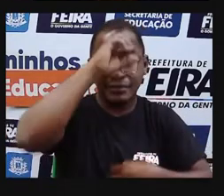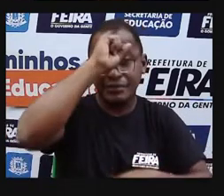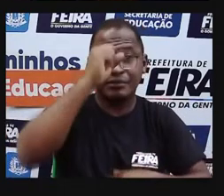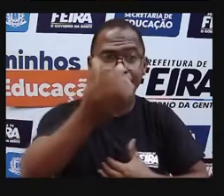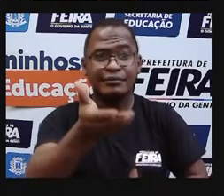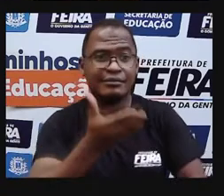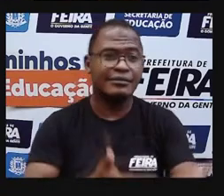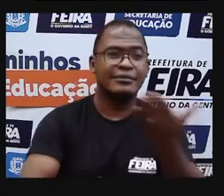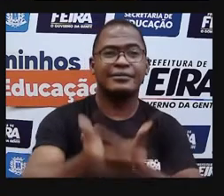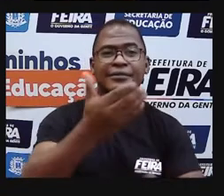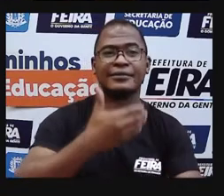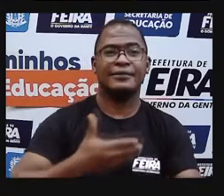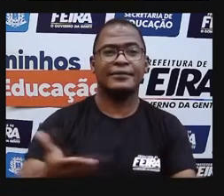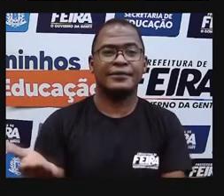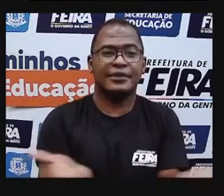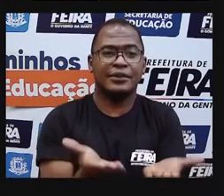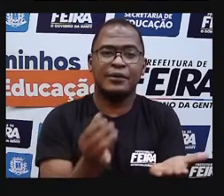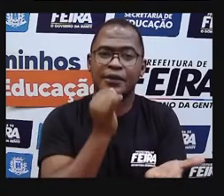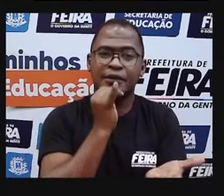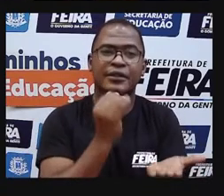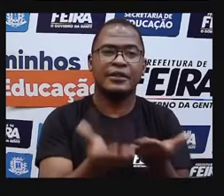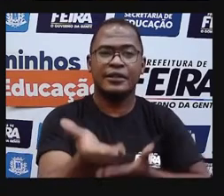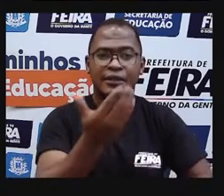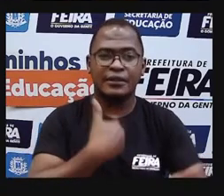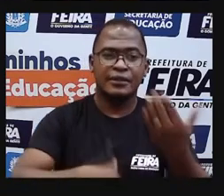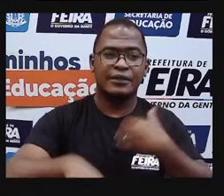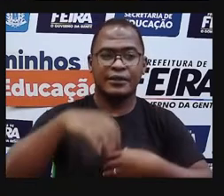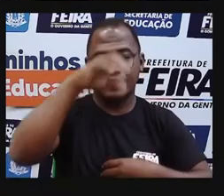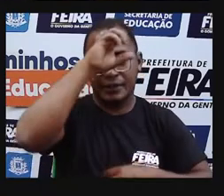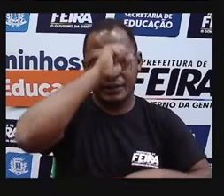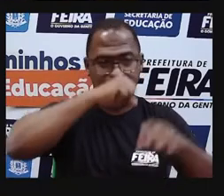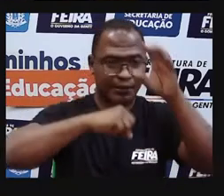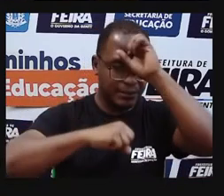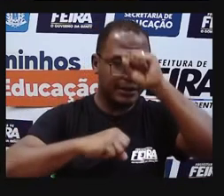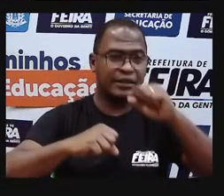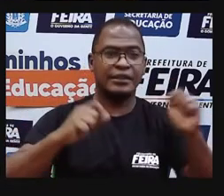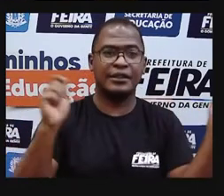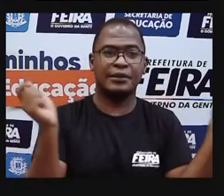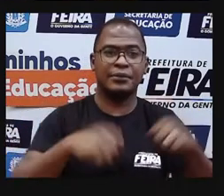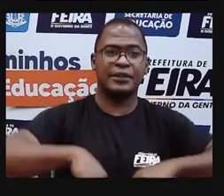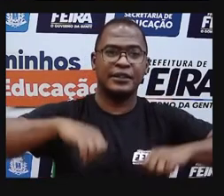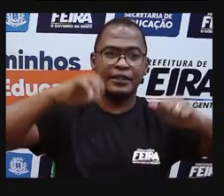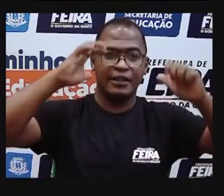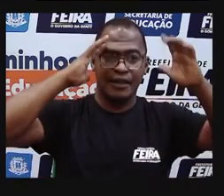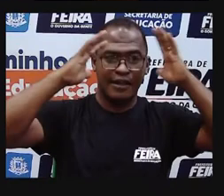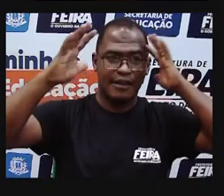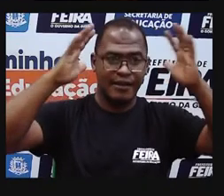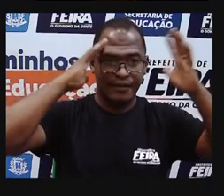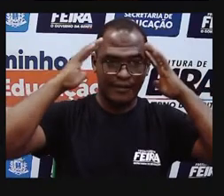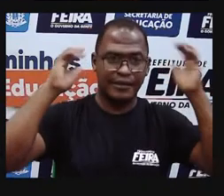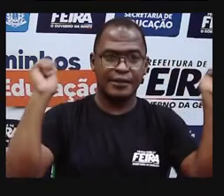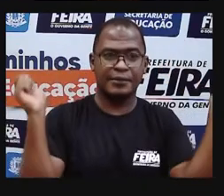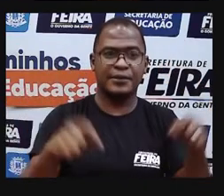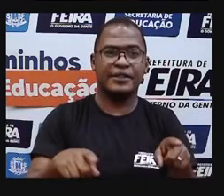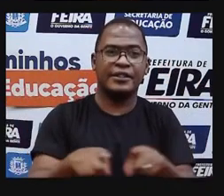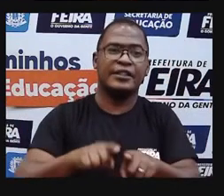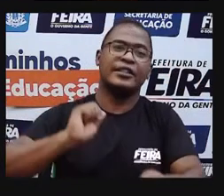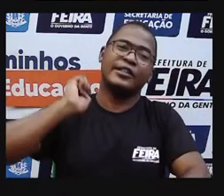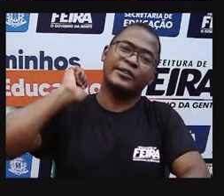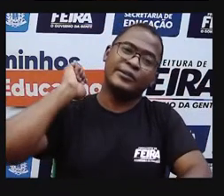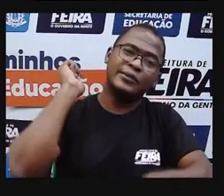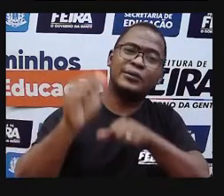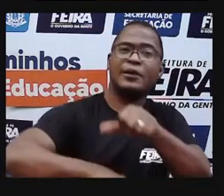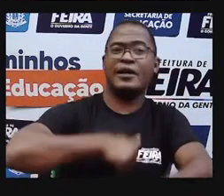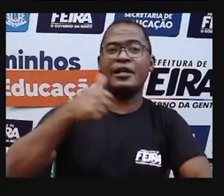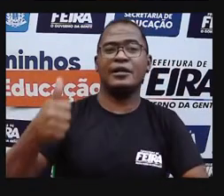nesse momento de troca, de partilha, de reflexão, que a gente transforma a nossa vida, que